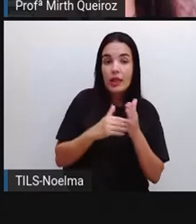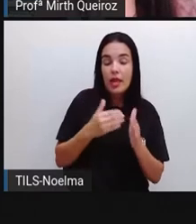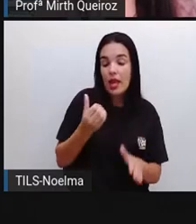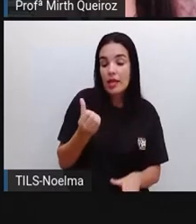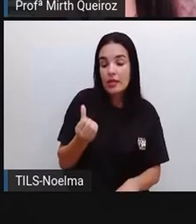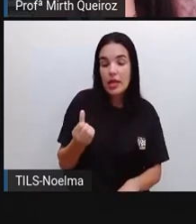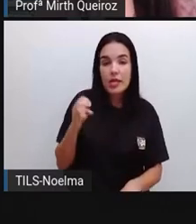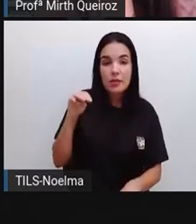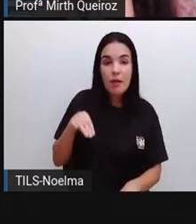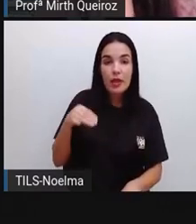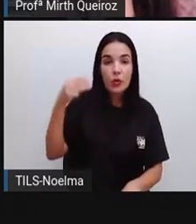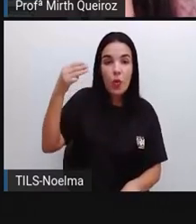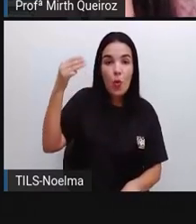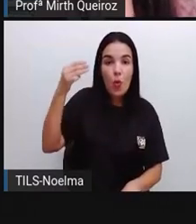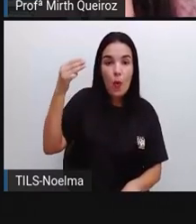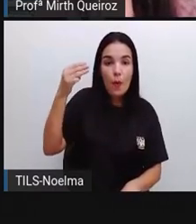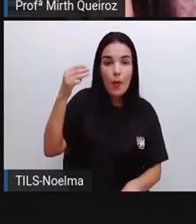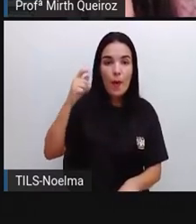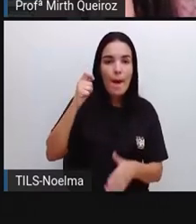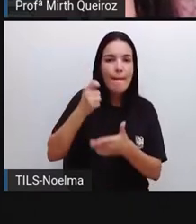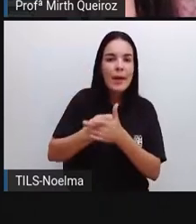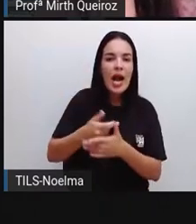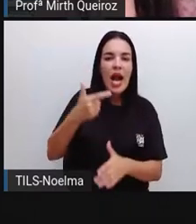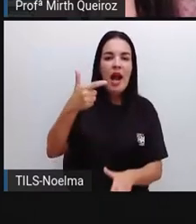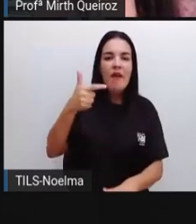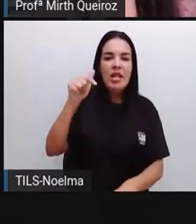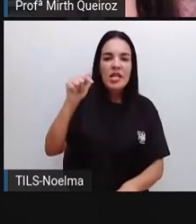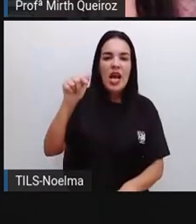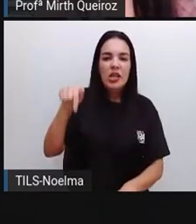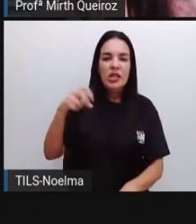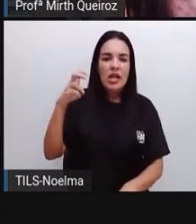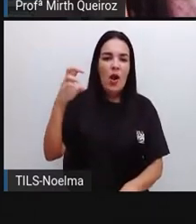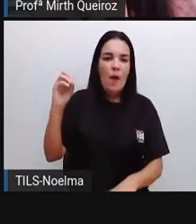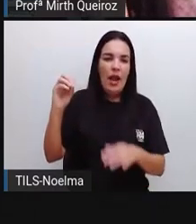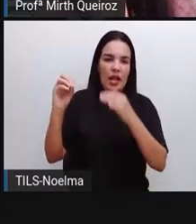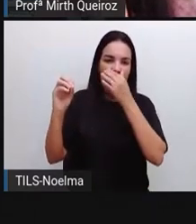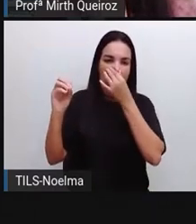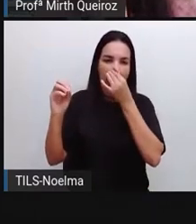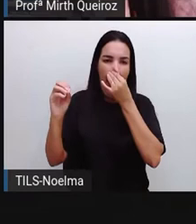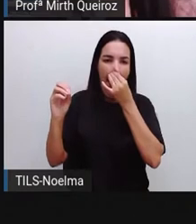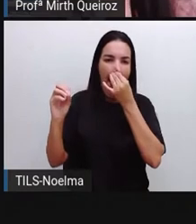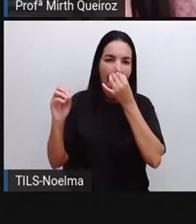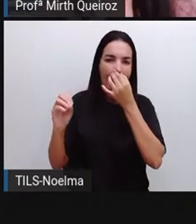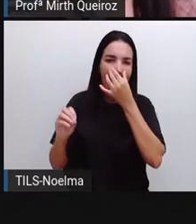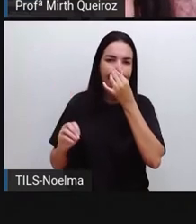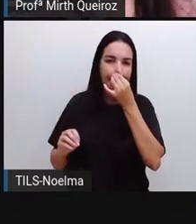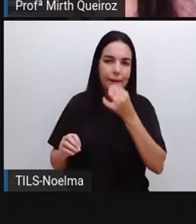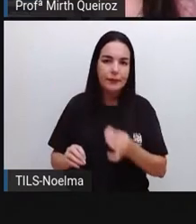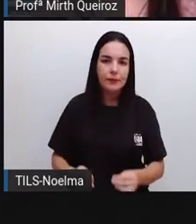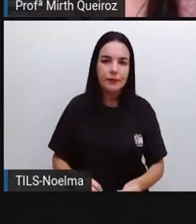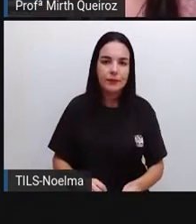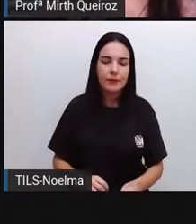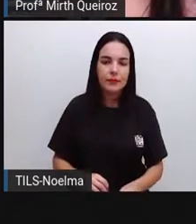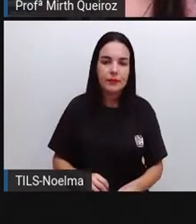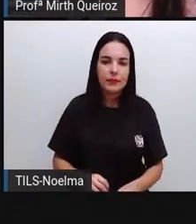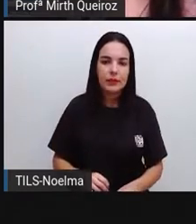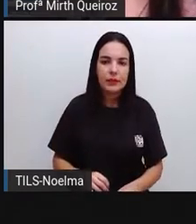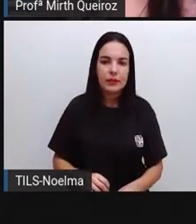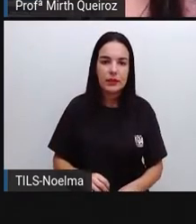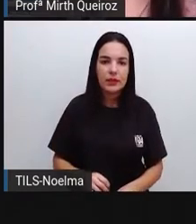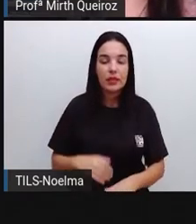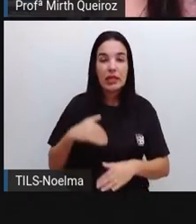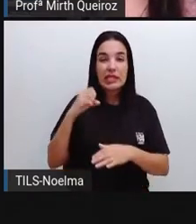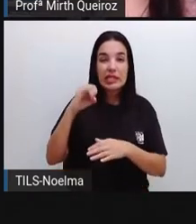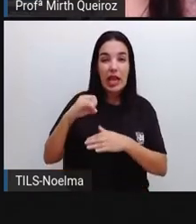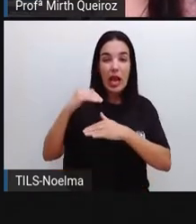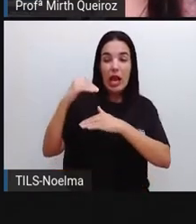metros cúbicos, em outra localidade, se pagaria R$ 27,50 por mês. E, de acordo, vai